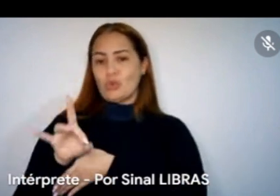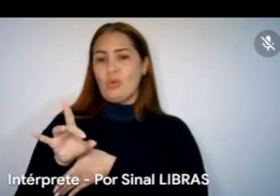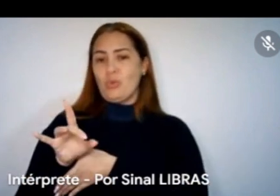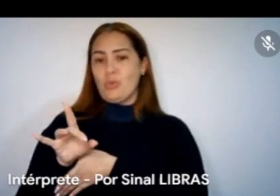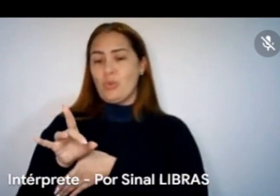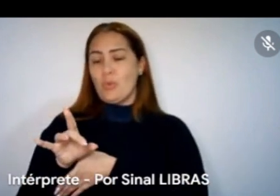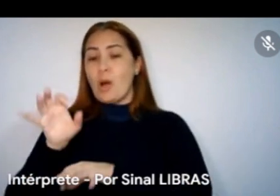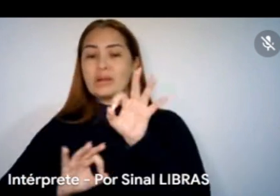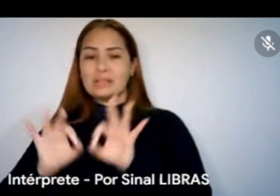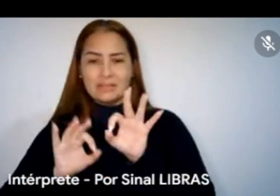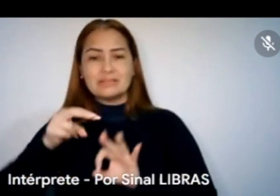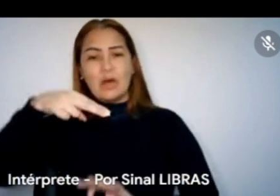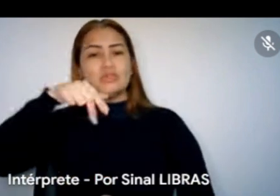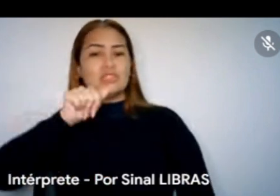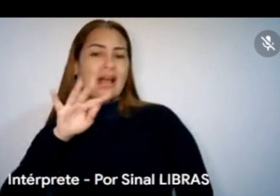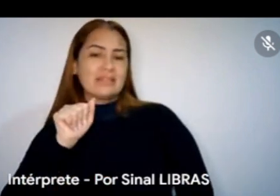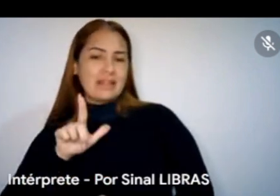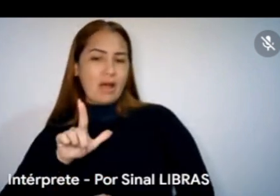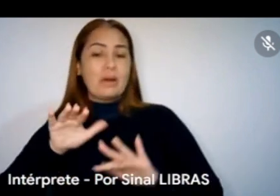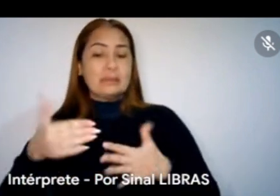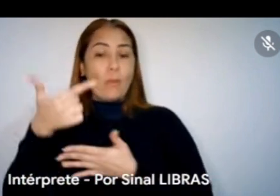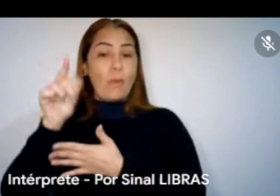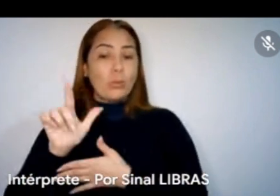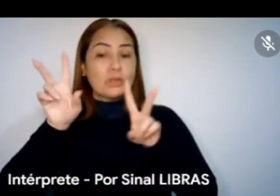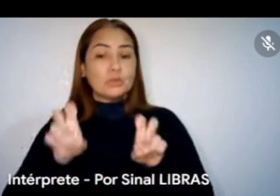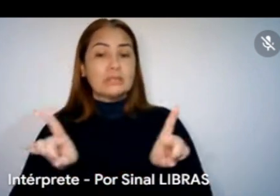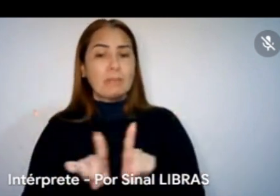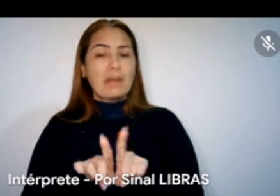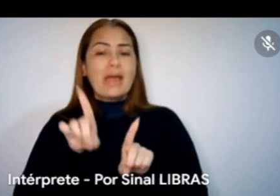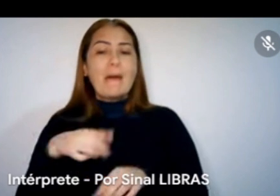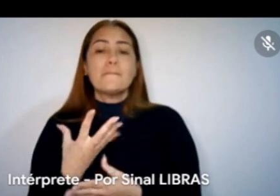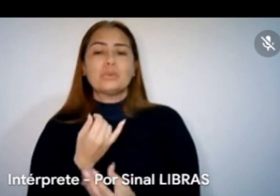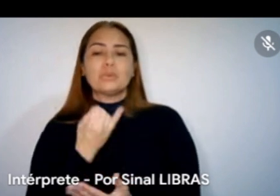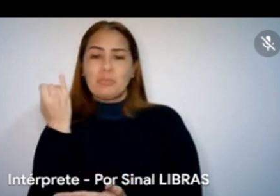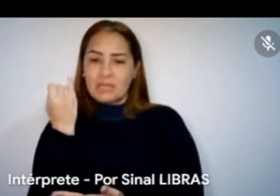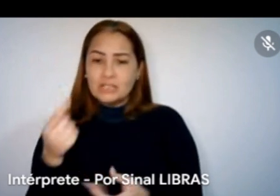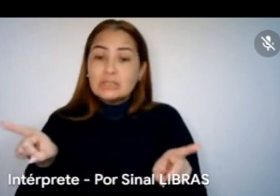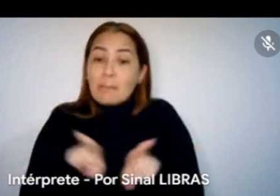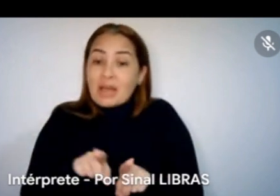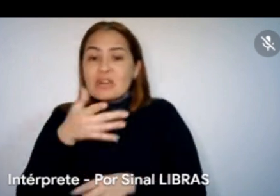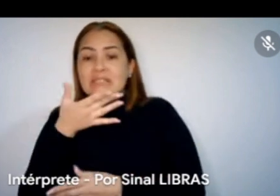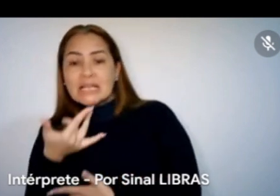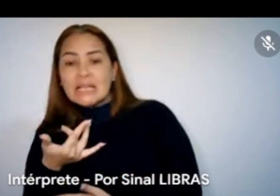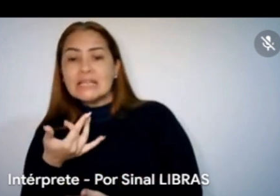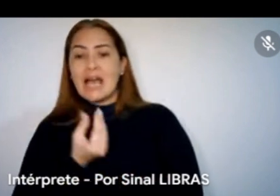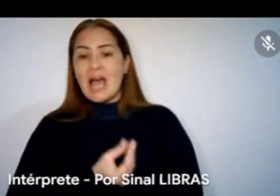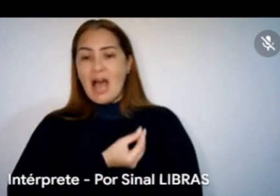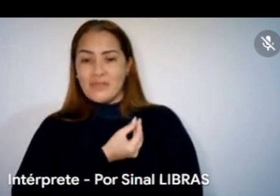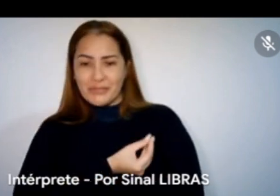E a outra questão que é muito importante e facilita muito a vida de quem tem que